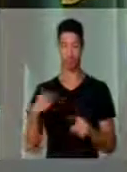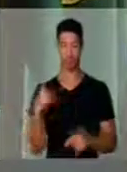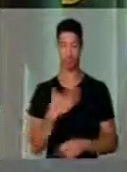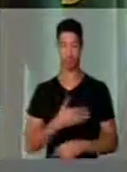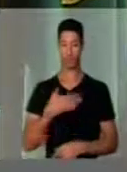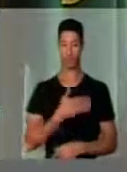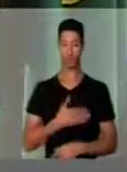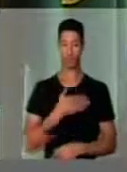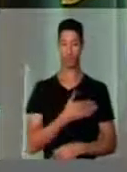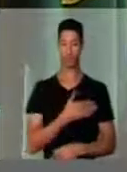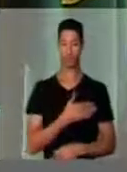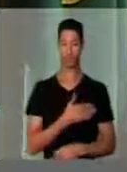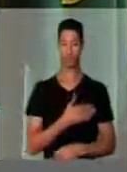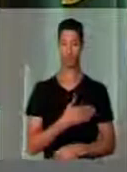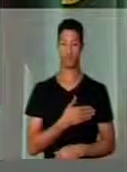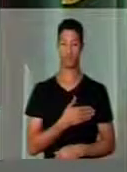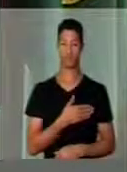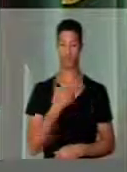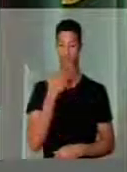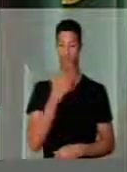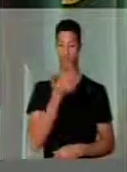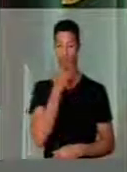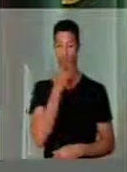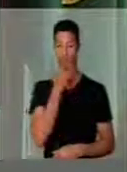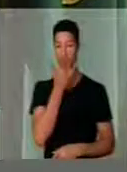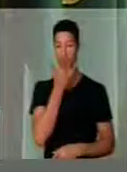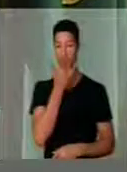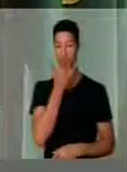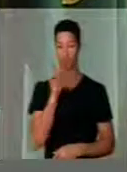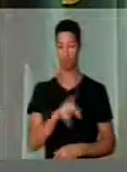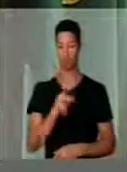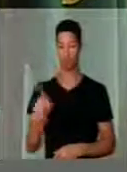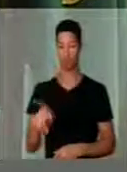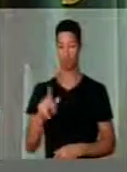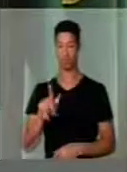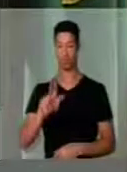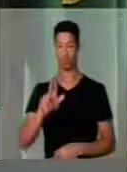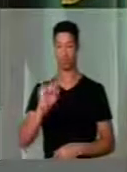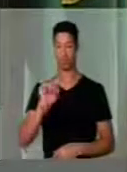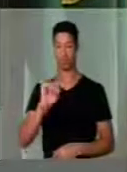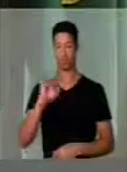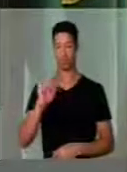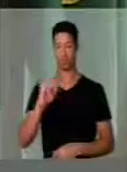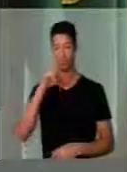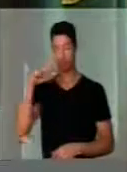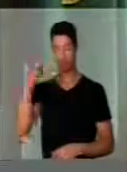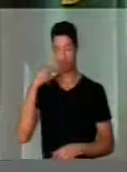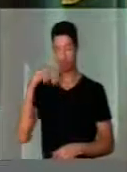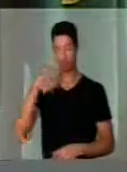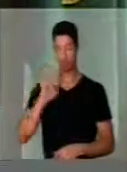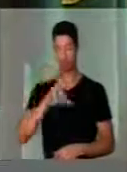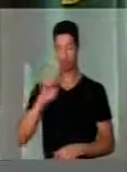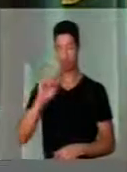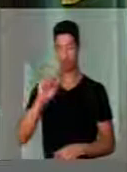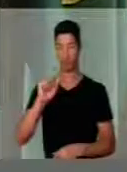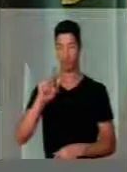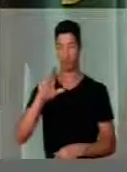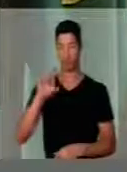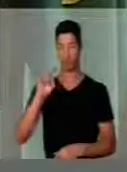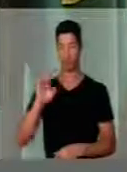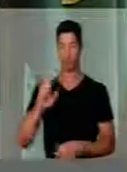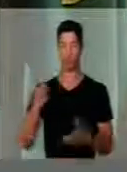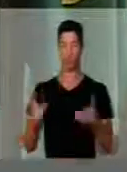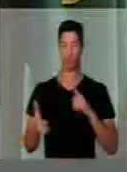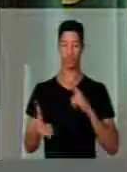gostaria, só para concluir, senhor presidente, eu gostaria de pedir desculpa aos professores de Guaíra, os vereadores de Mouragú, Severina, Sertãozinho.